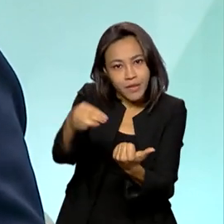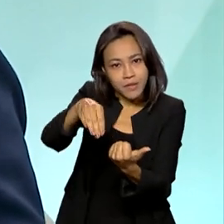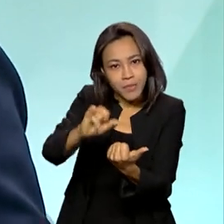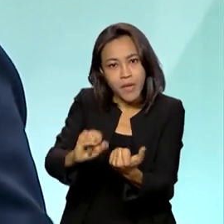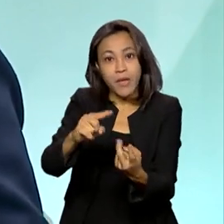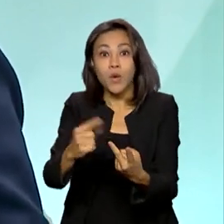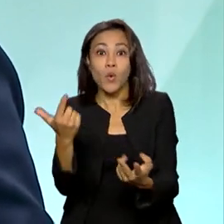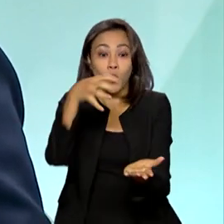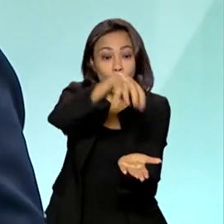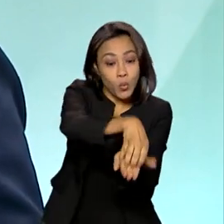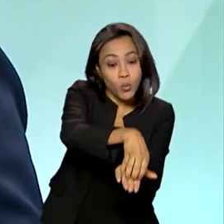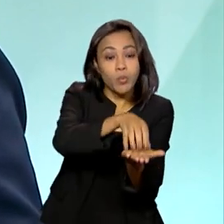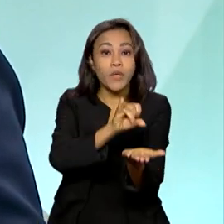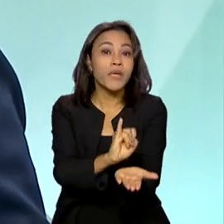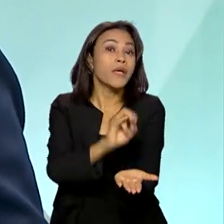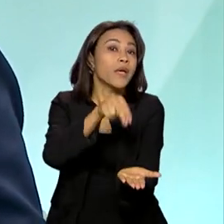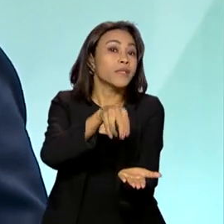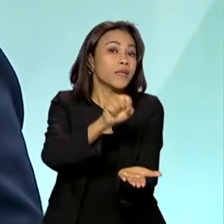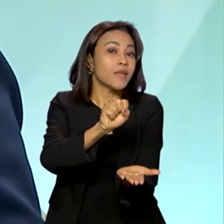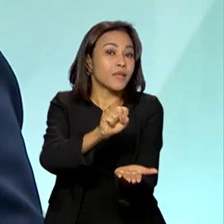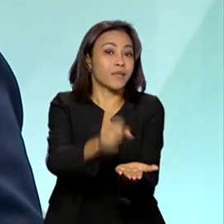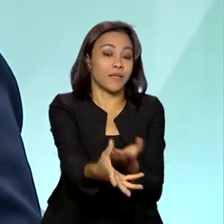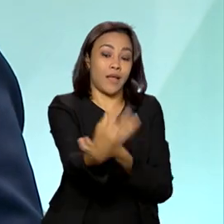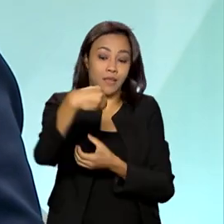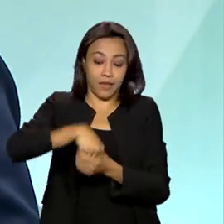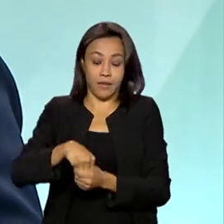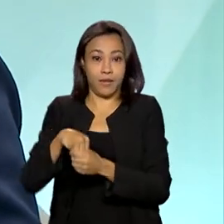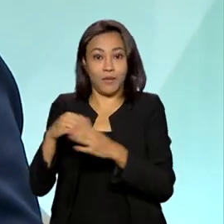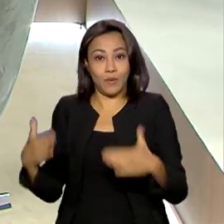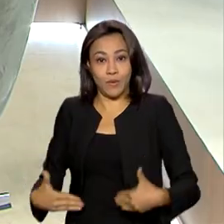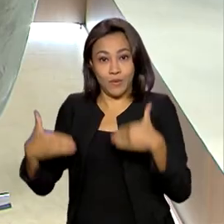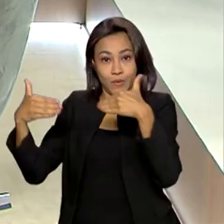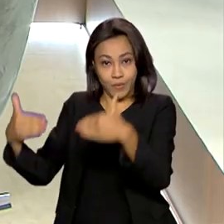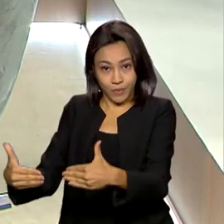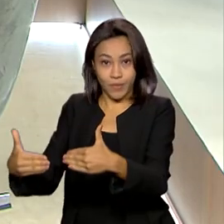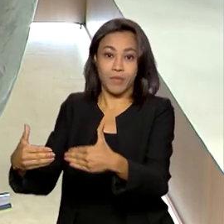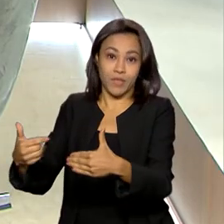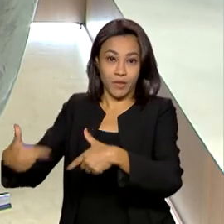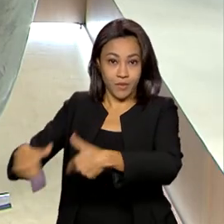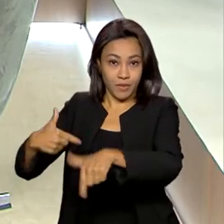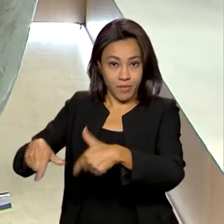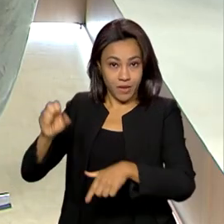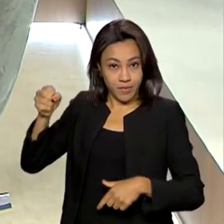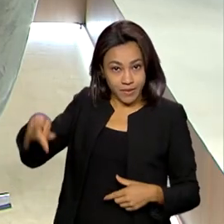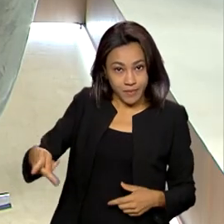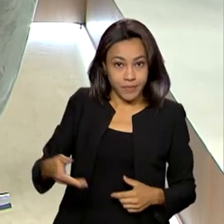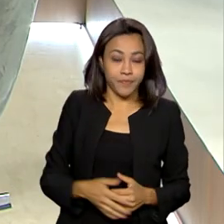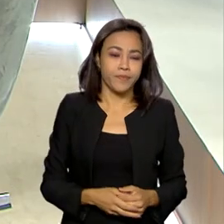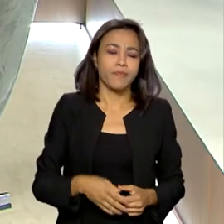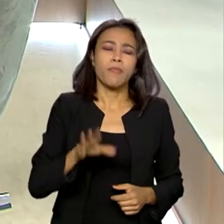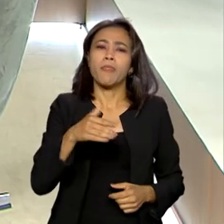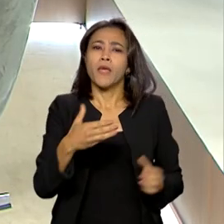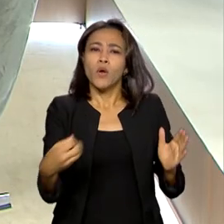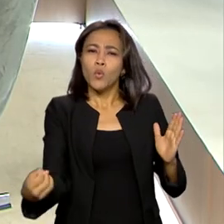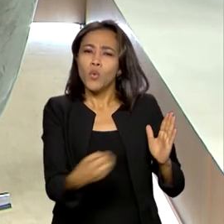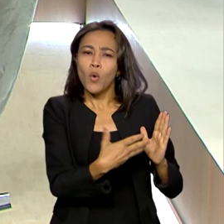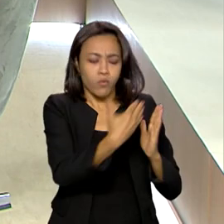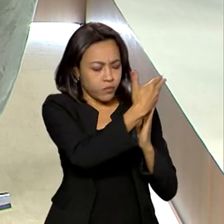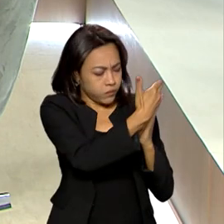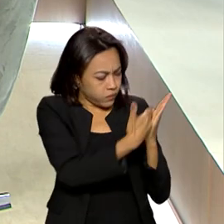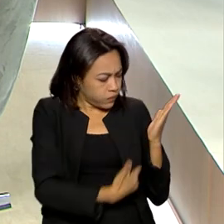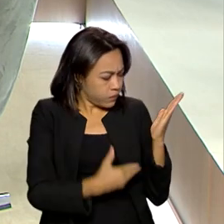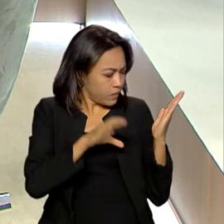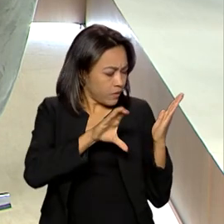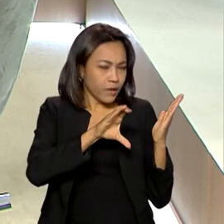INSS, que é espetado dentro da estrutura do Ministério do Trabalho e Previdência. Agora, tanto pegando o novo CAGED quanto